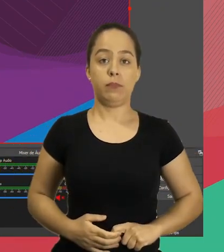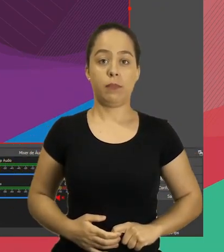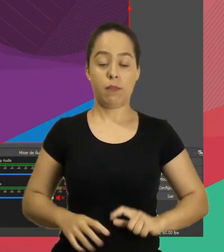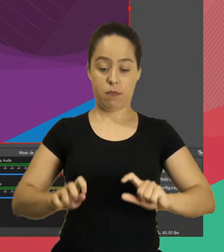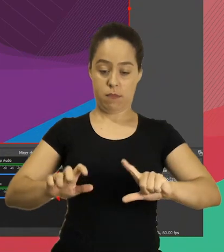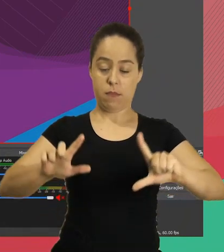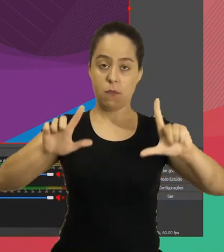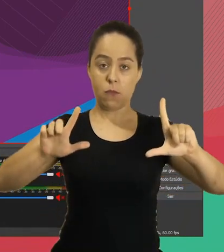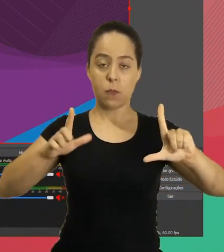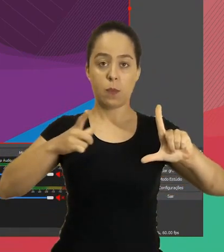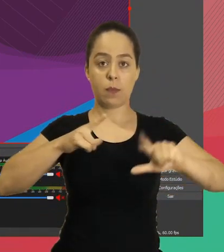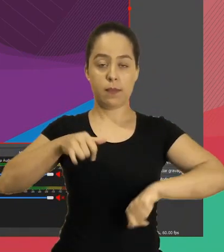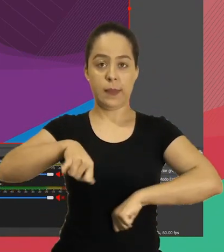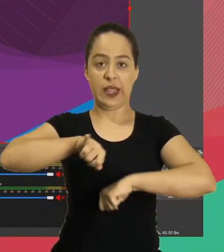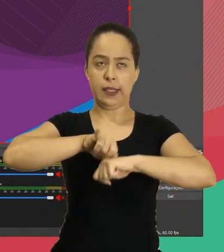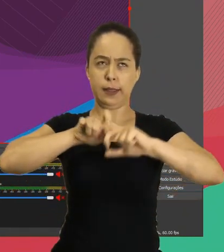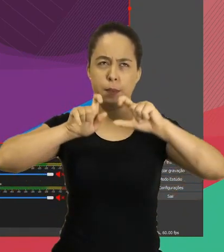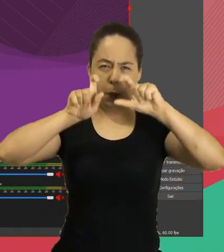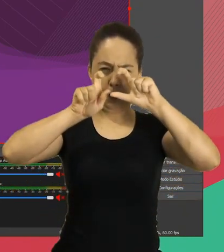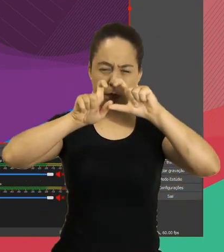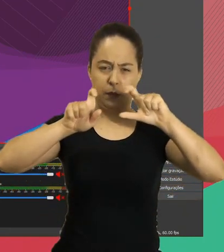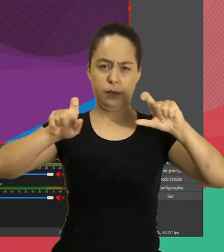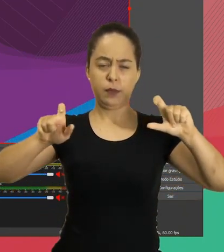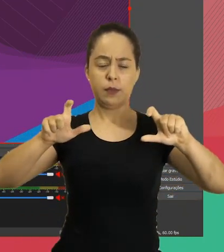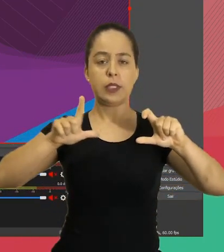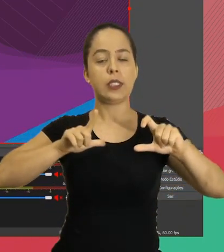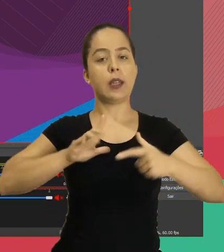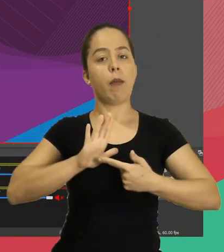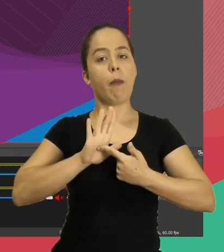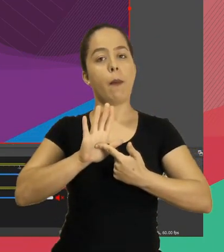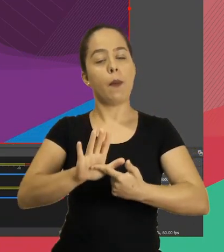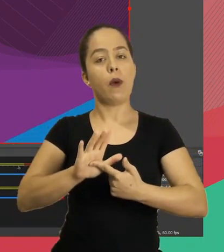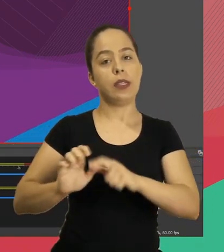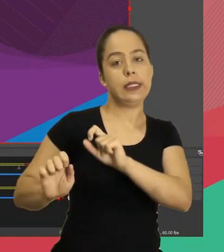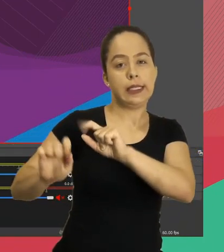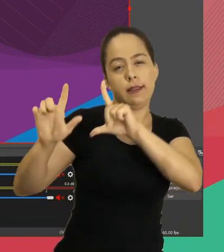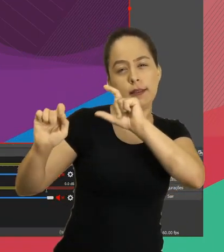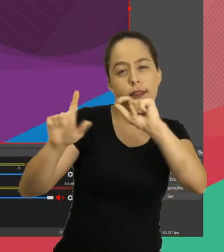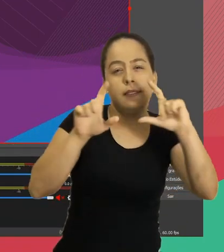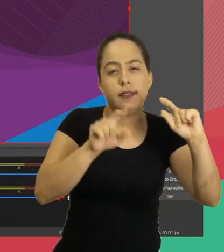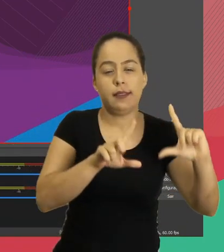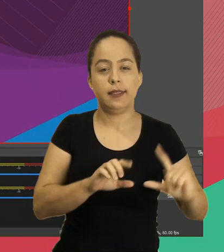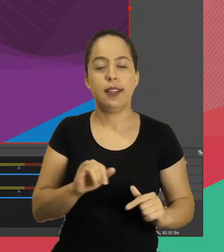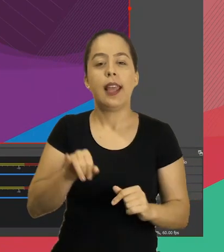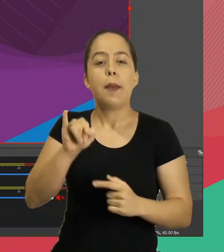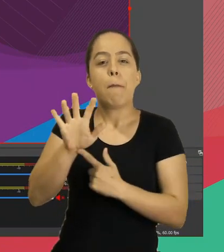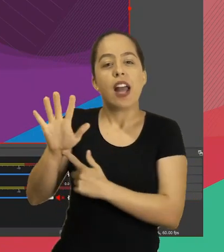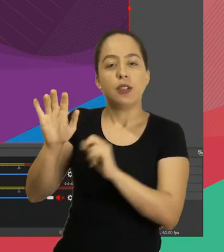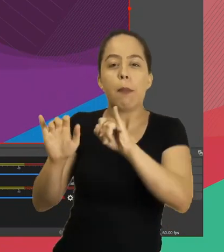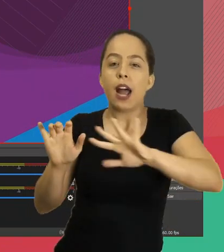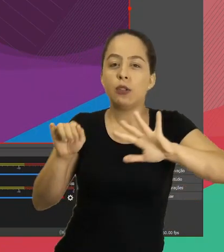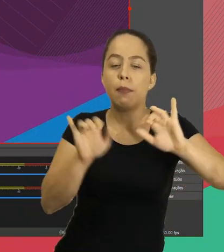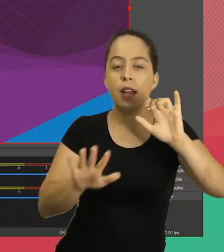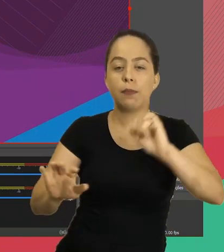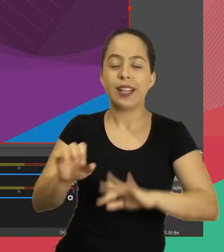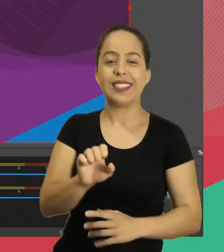ele vai vir assim. Vai ter as cenas,